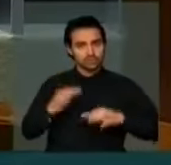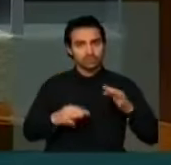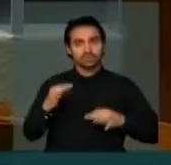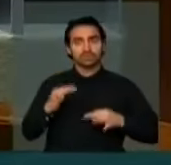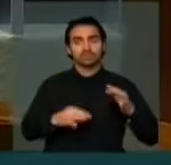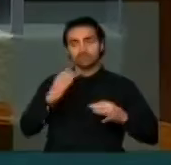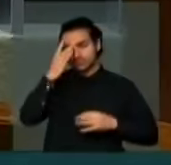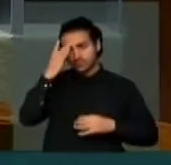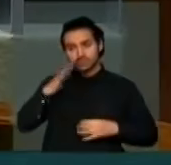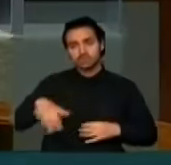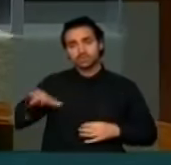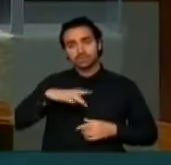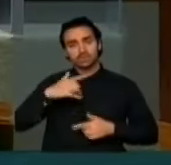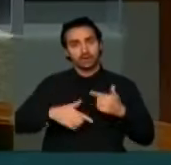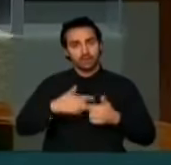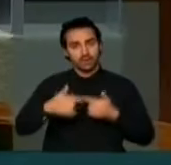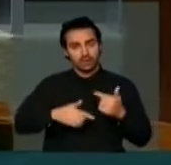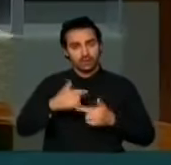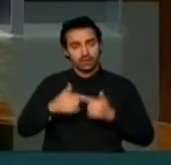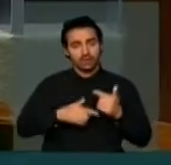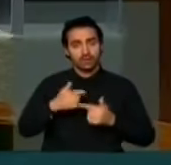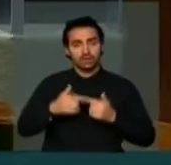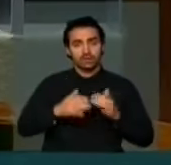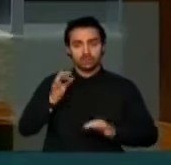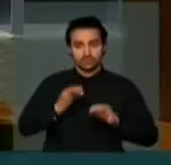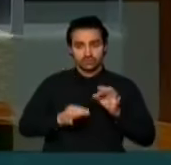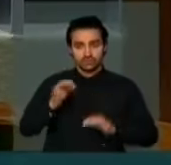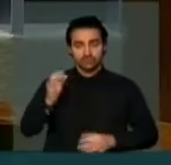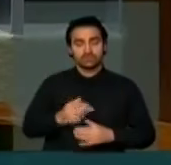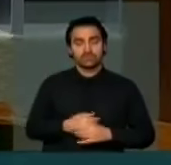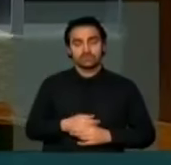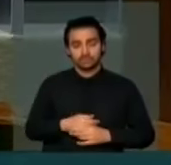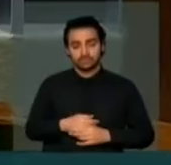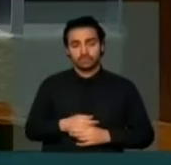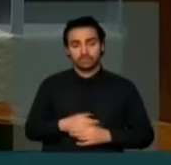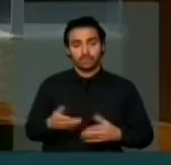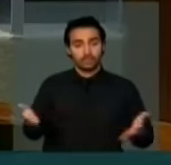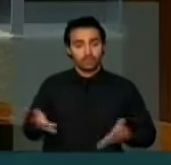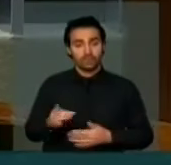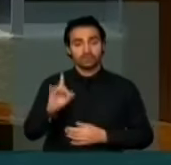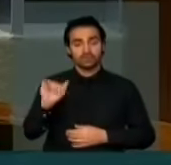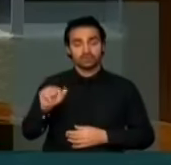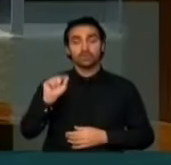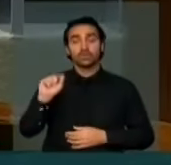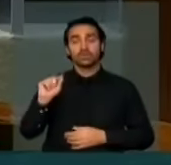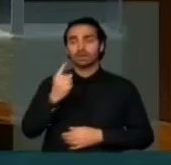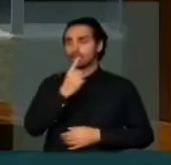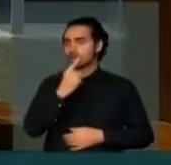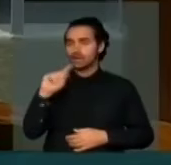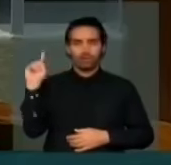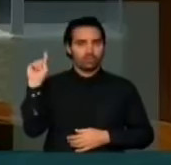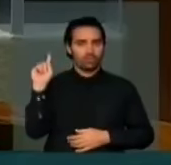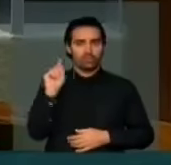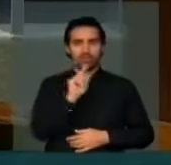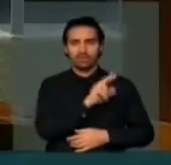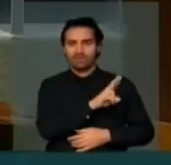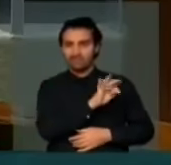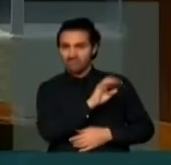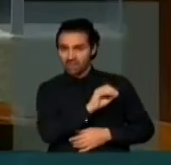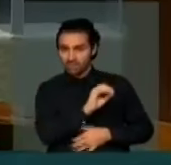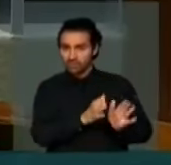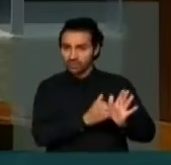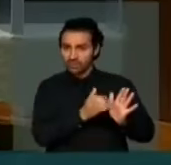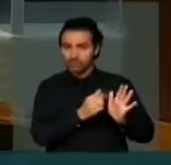com os trabalhadores do poder judiciário. Hoje é dia de dizer não ao veto.